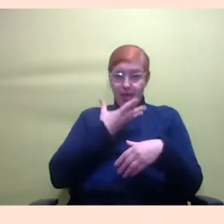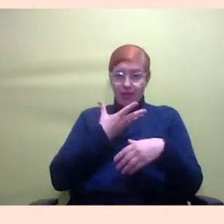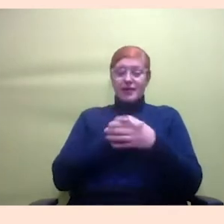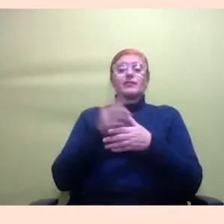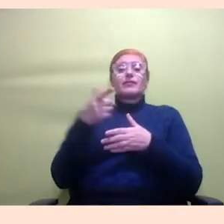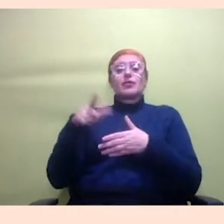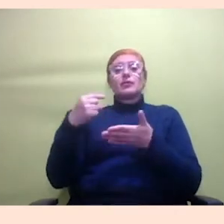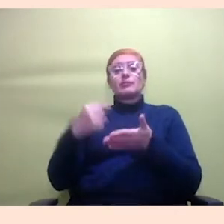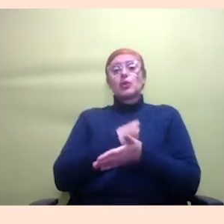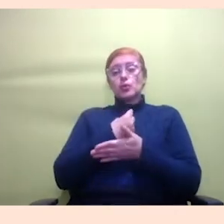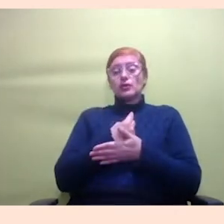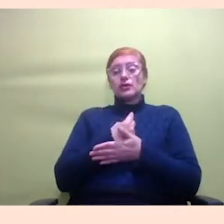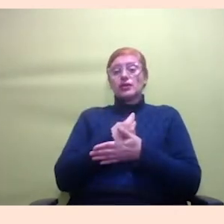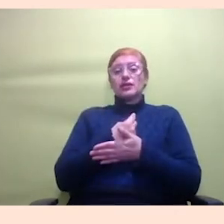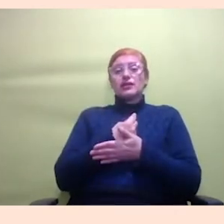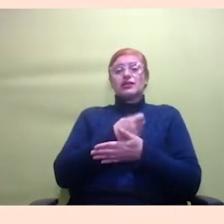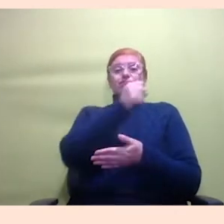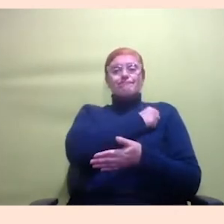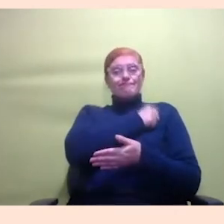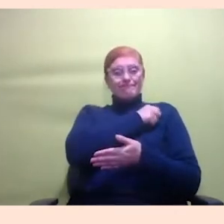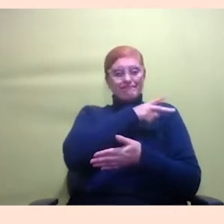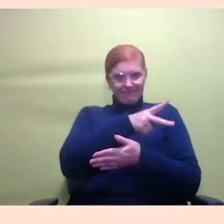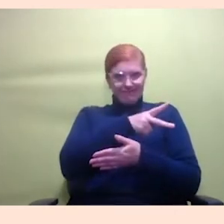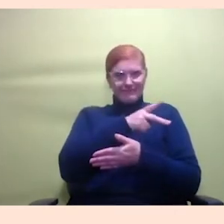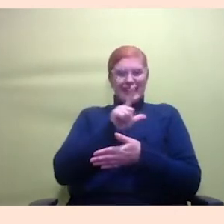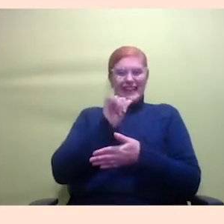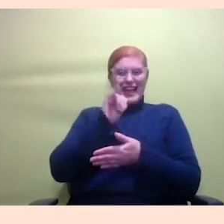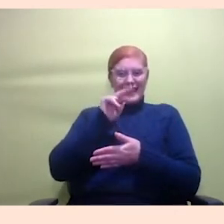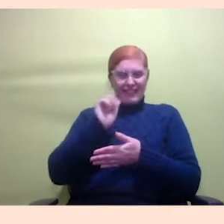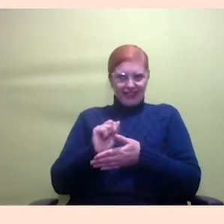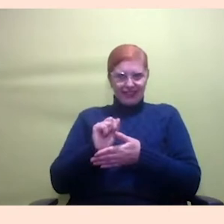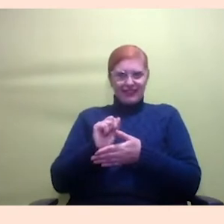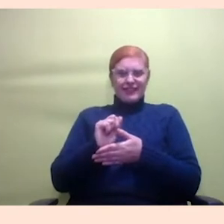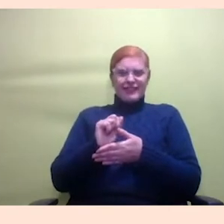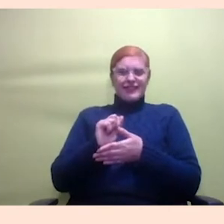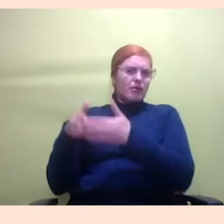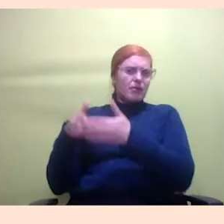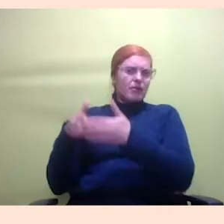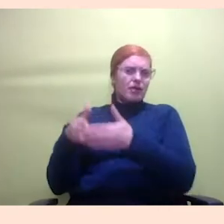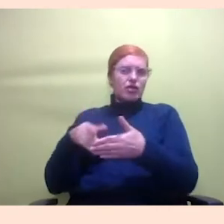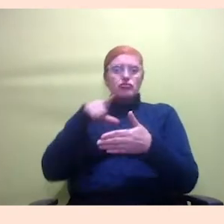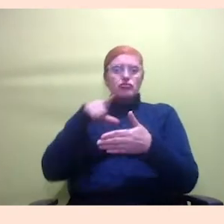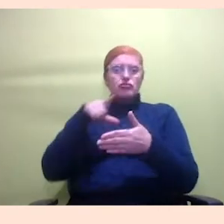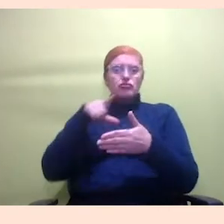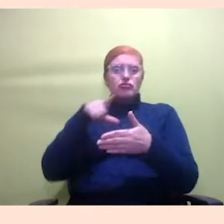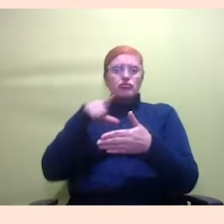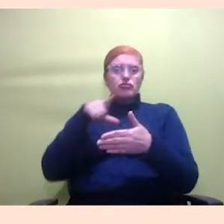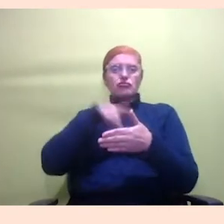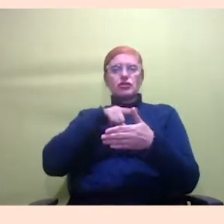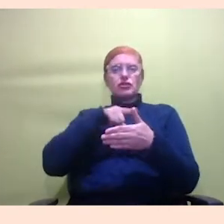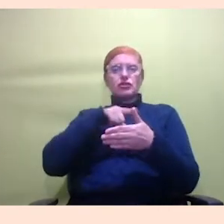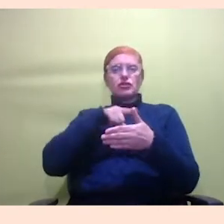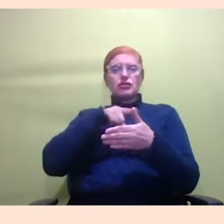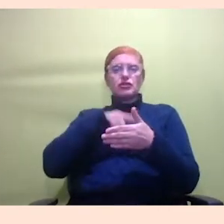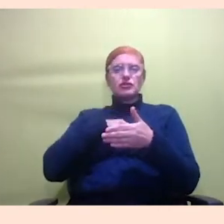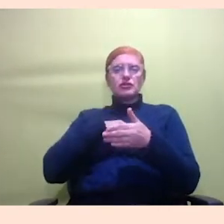que limites vocês percebem na plataforma Moodle no desenvolvimento das ações pedagógicas em AD